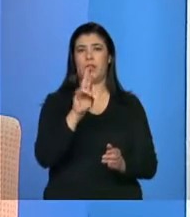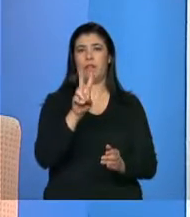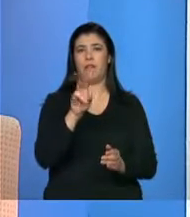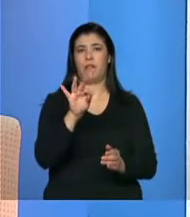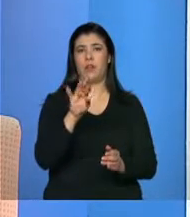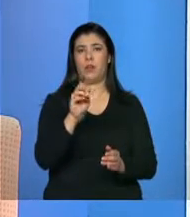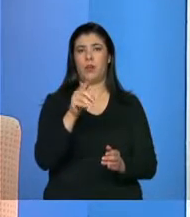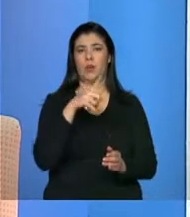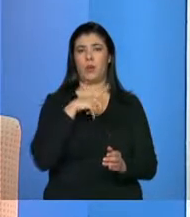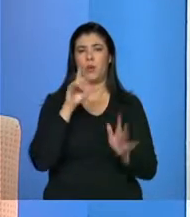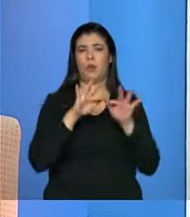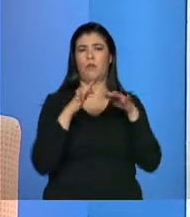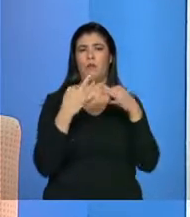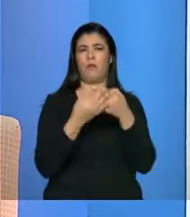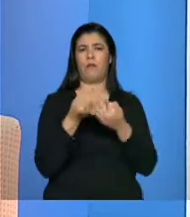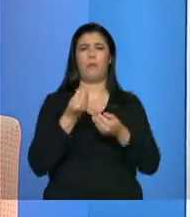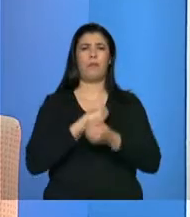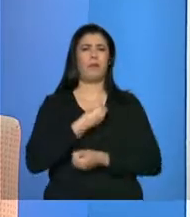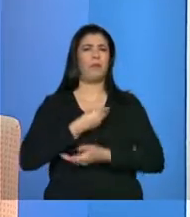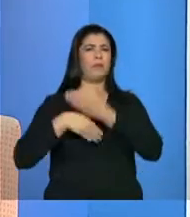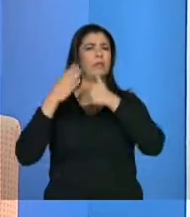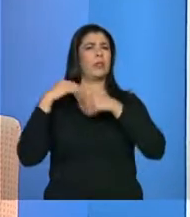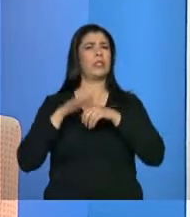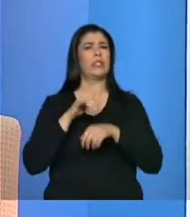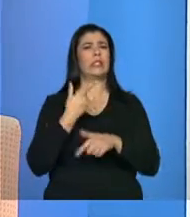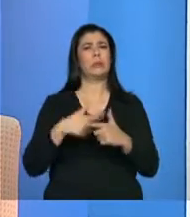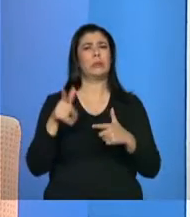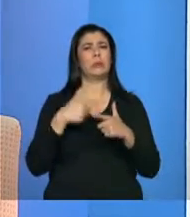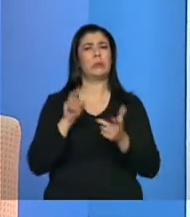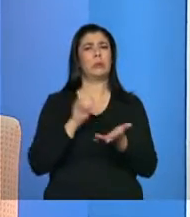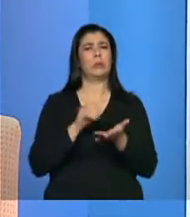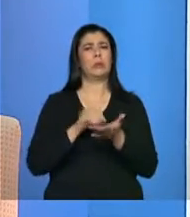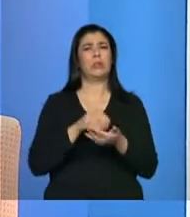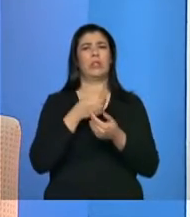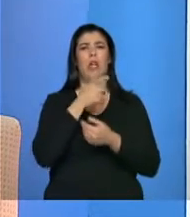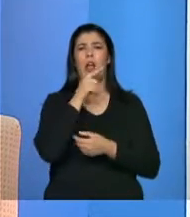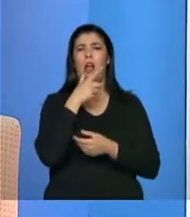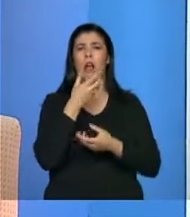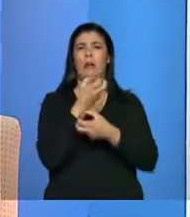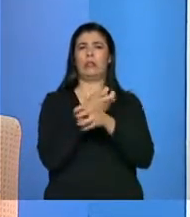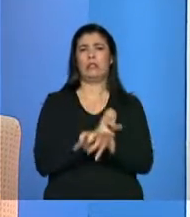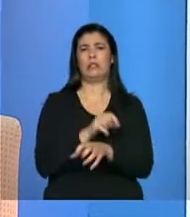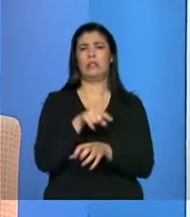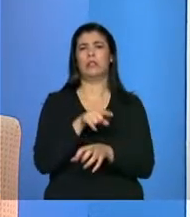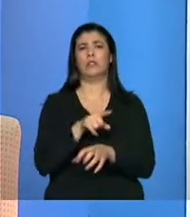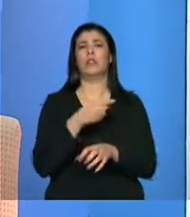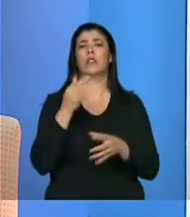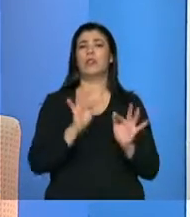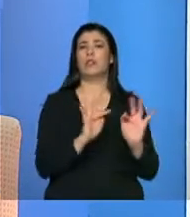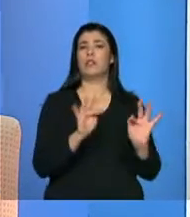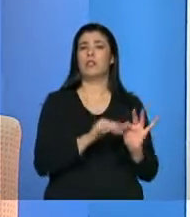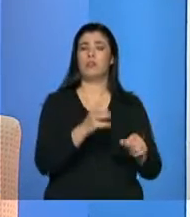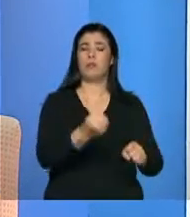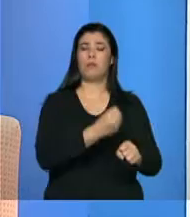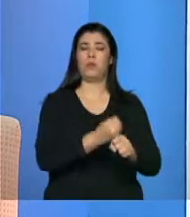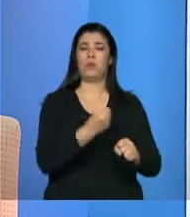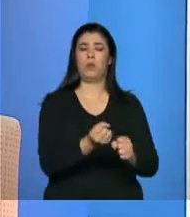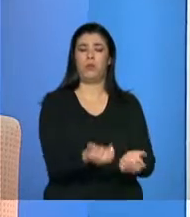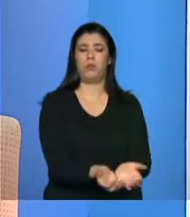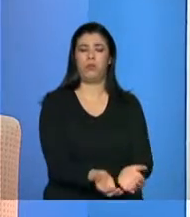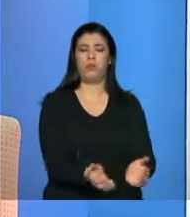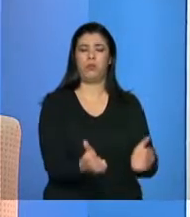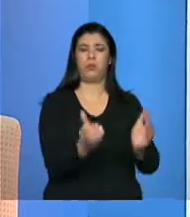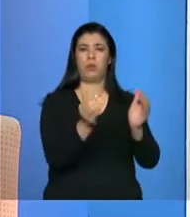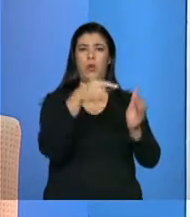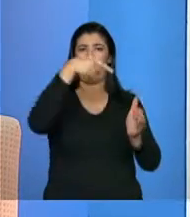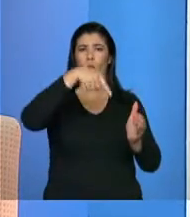as secas aí, ano após ano, e, incrivelmente, um programa tão simples de construir reservatórios nos domicílios